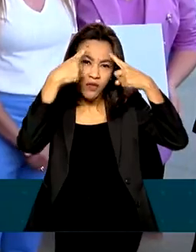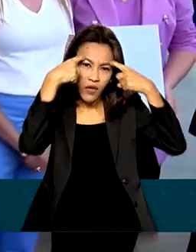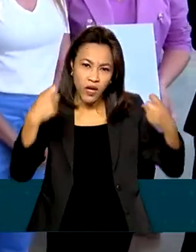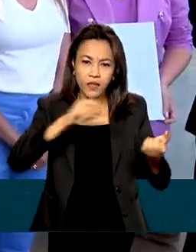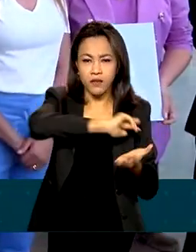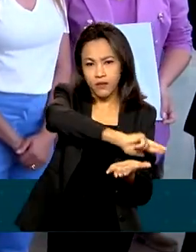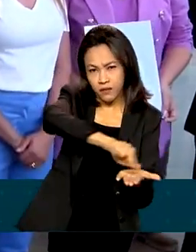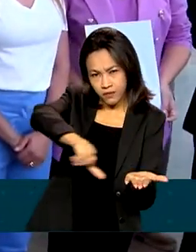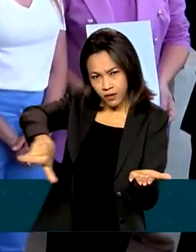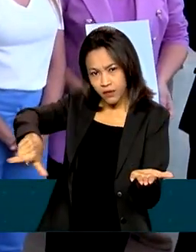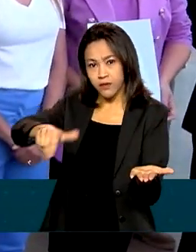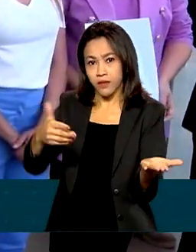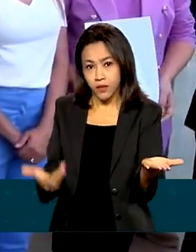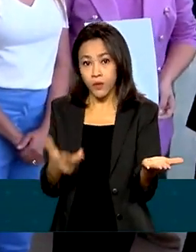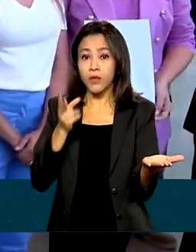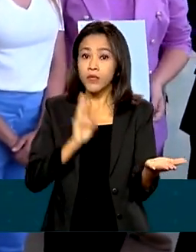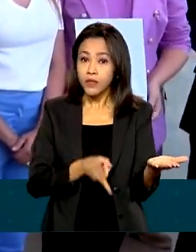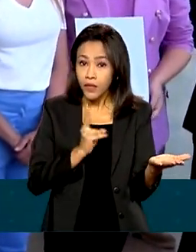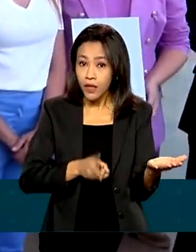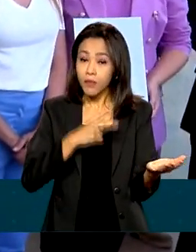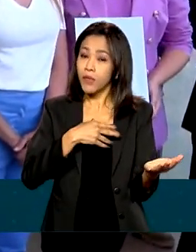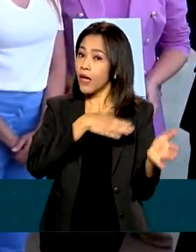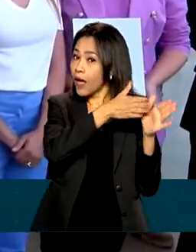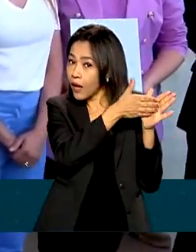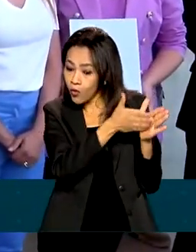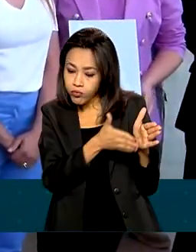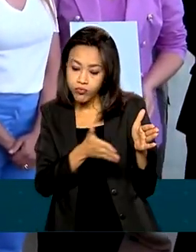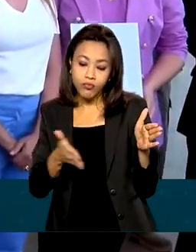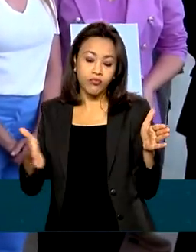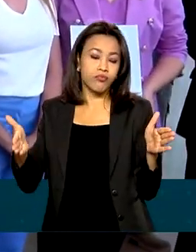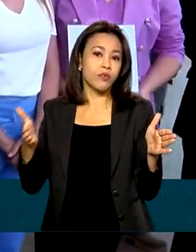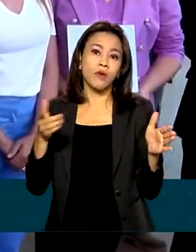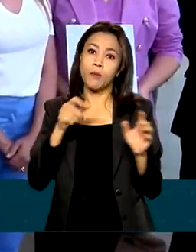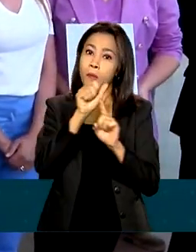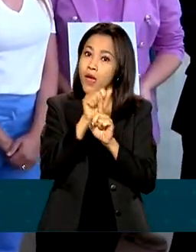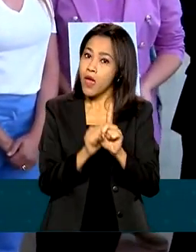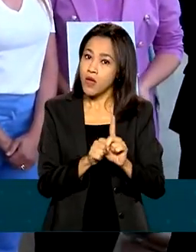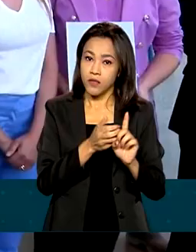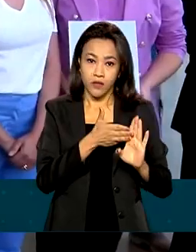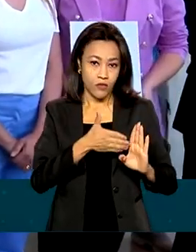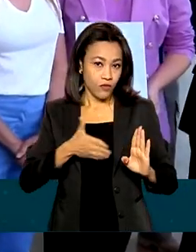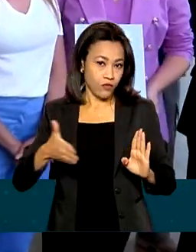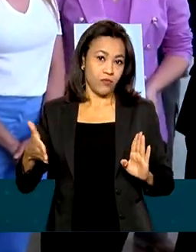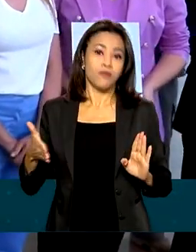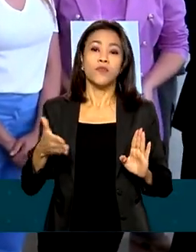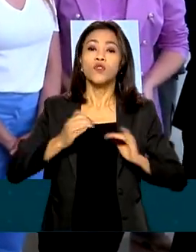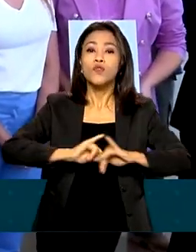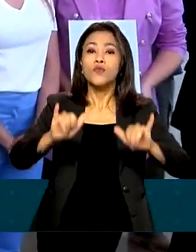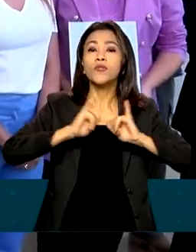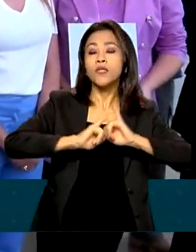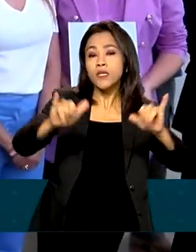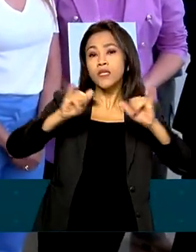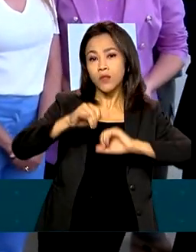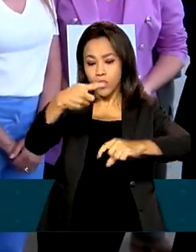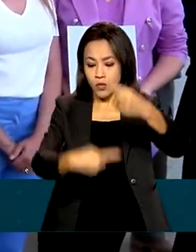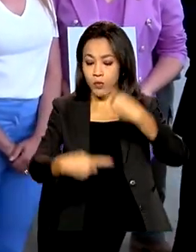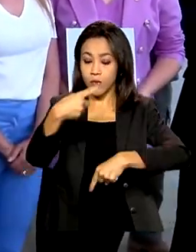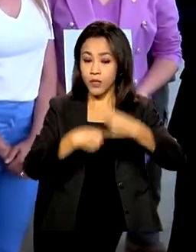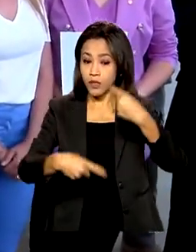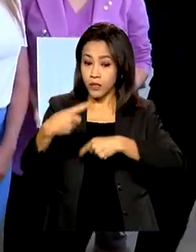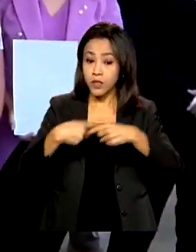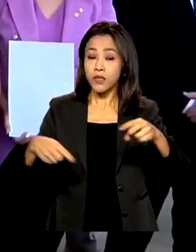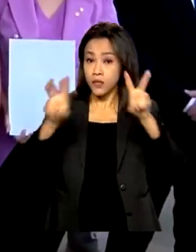ações. Todo ano, então, é o mês todo, falando e divulgando as políticas para as mulheres